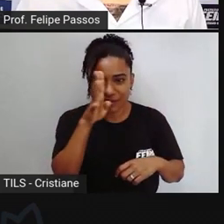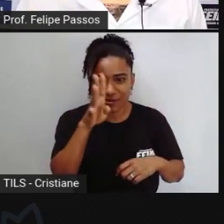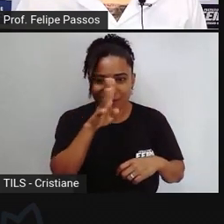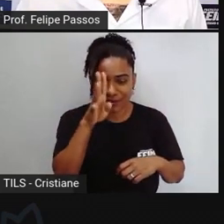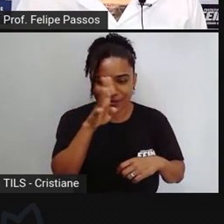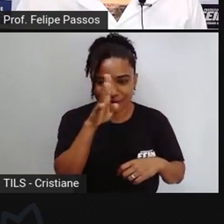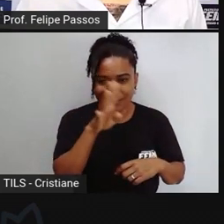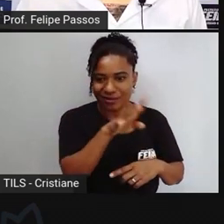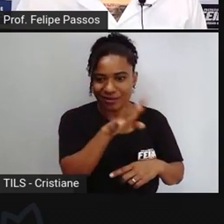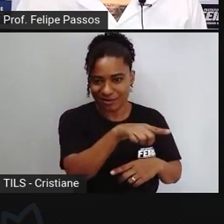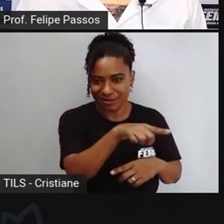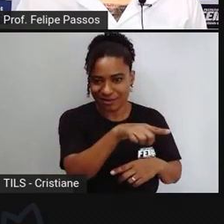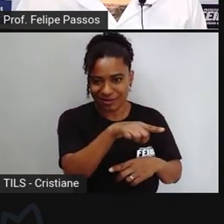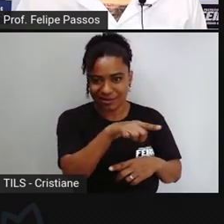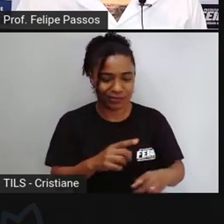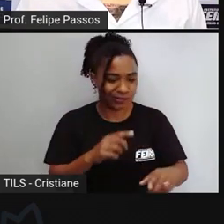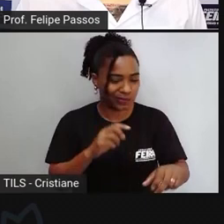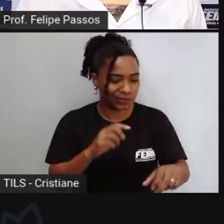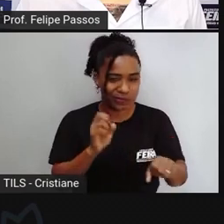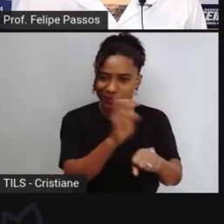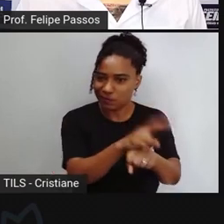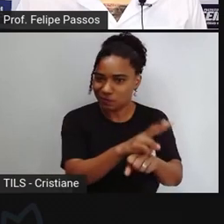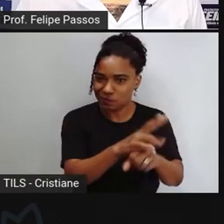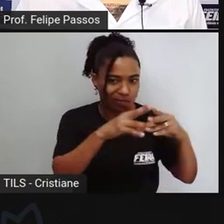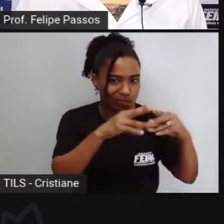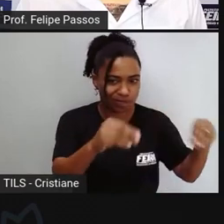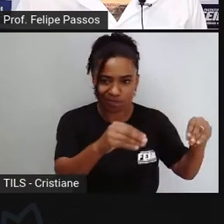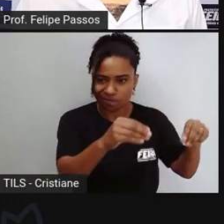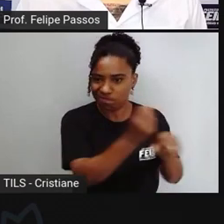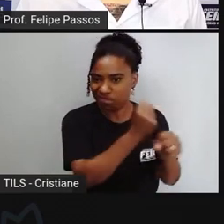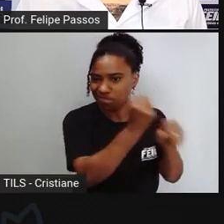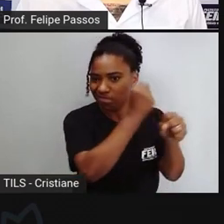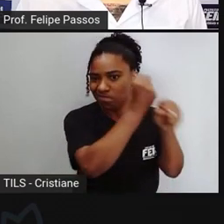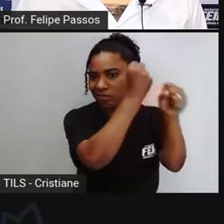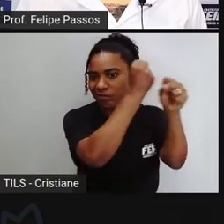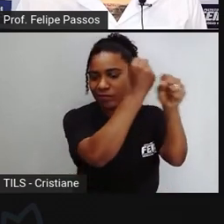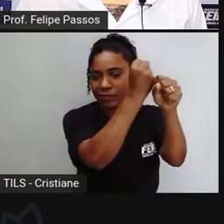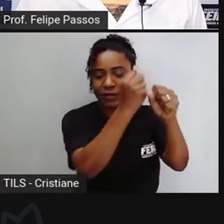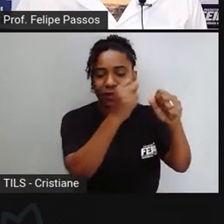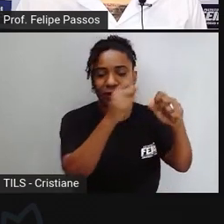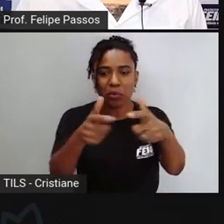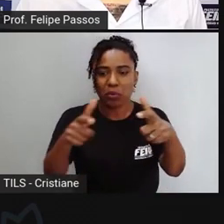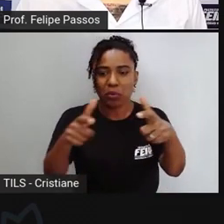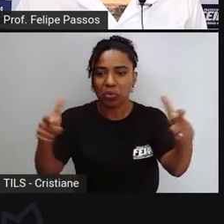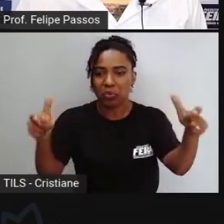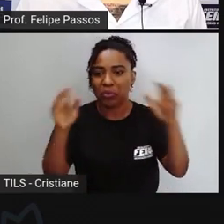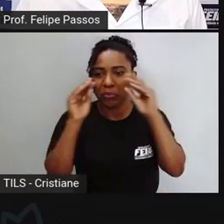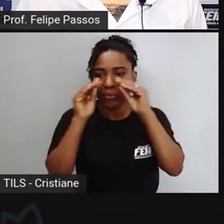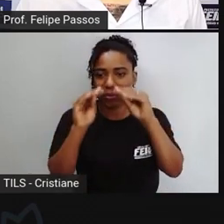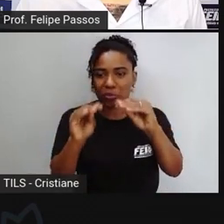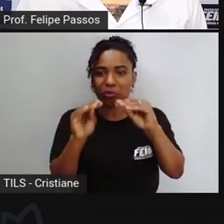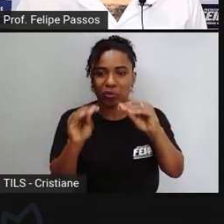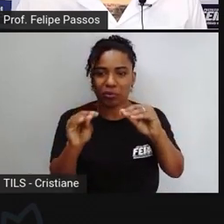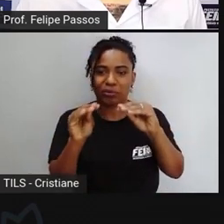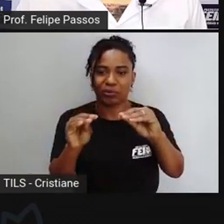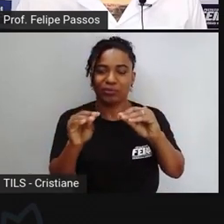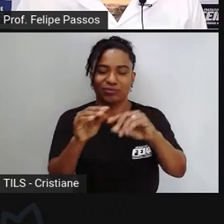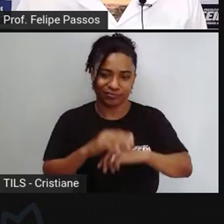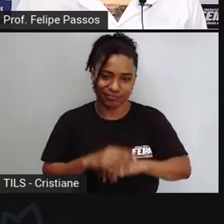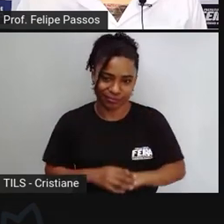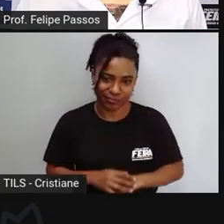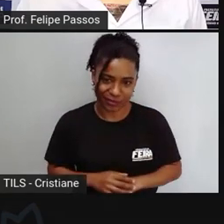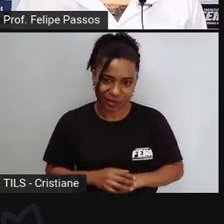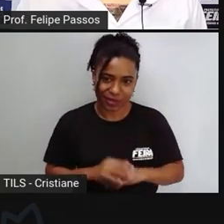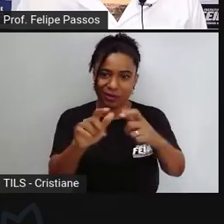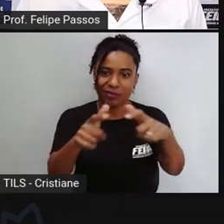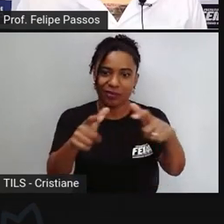do que o ambiente ecologicamente equilibrado vejamos